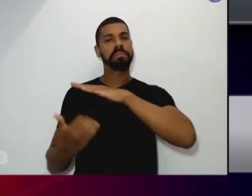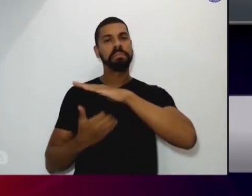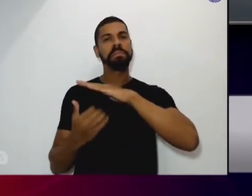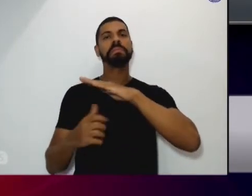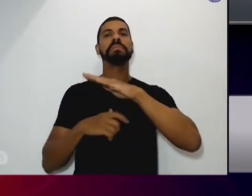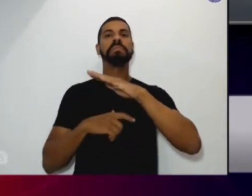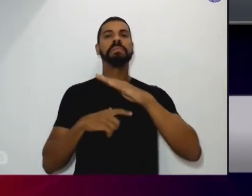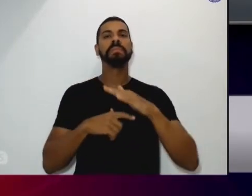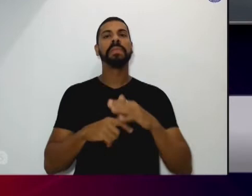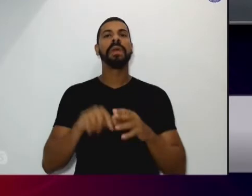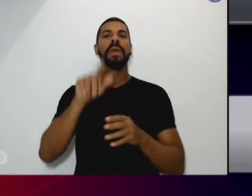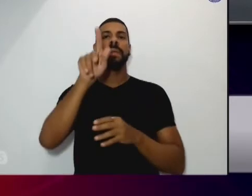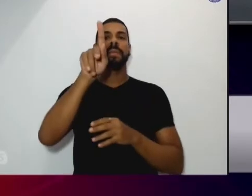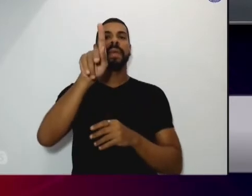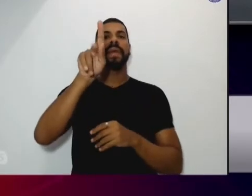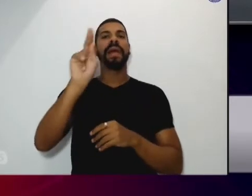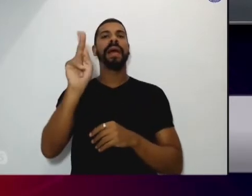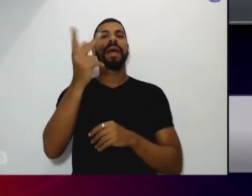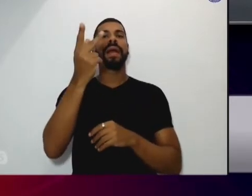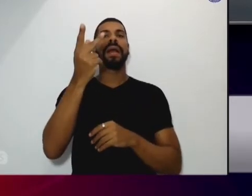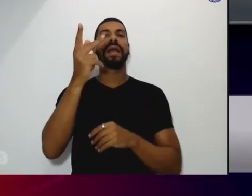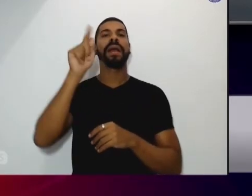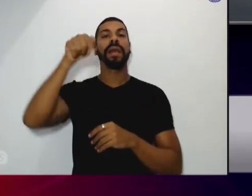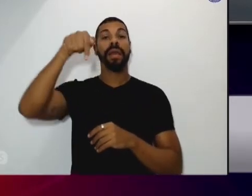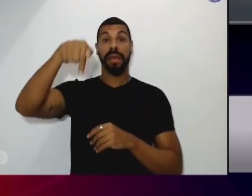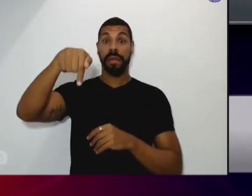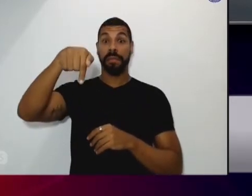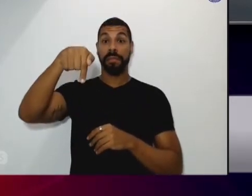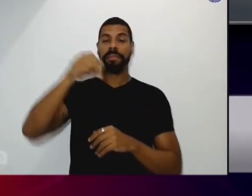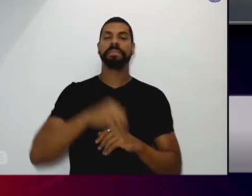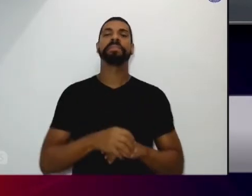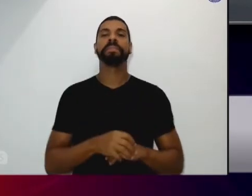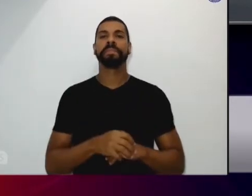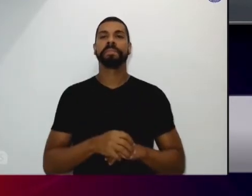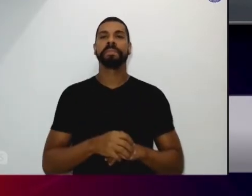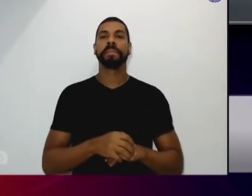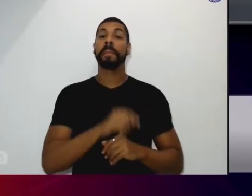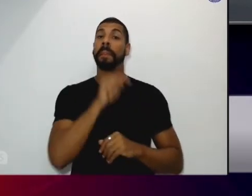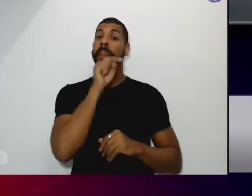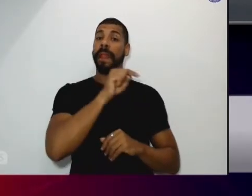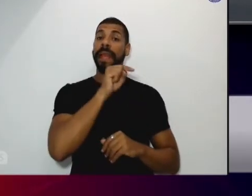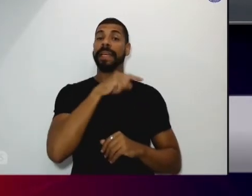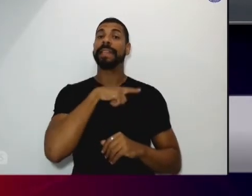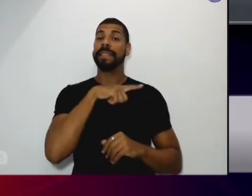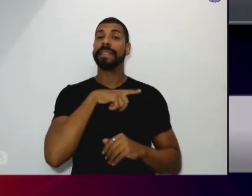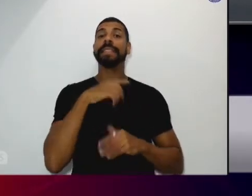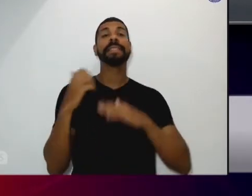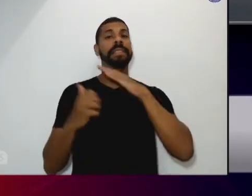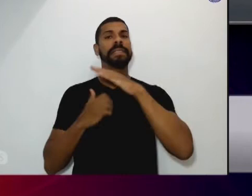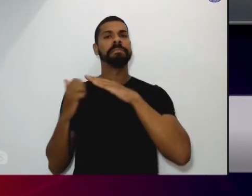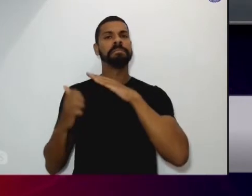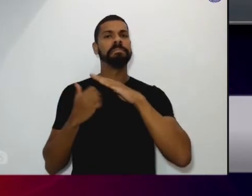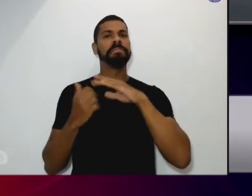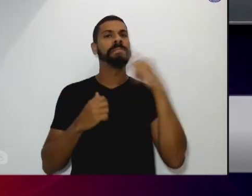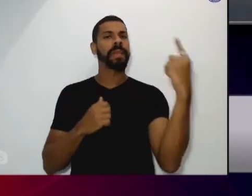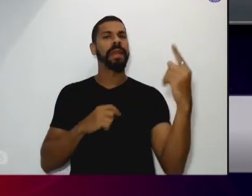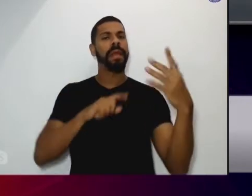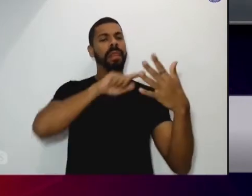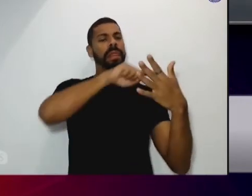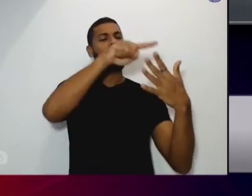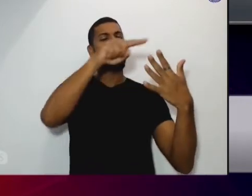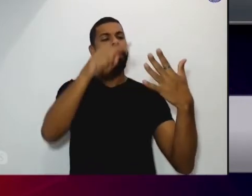PHD e vários programas a Caio tem e dentre eles tem um pra cuidar de